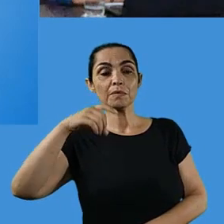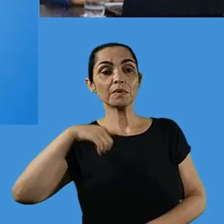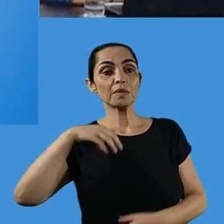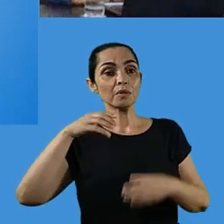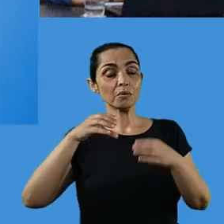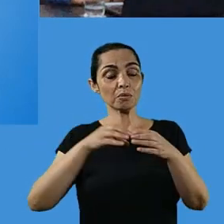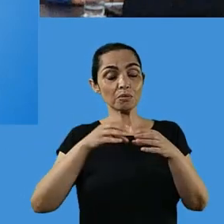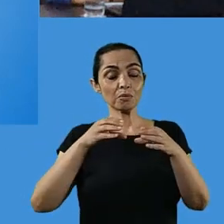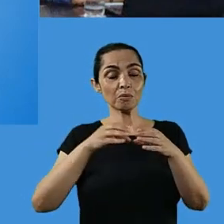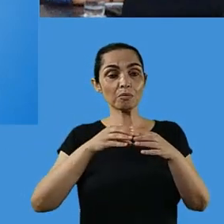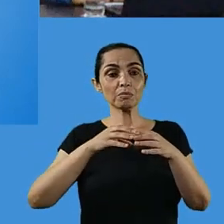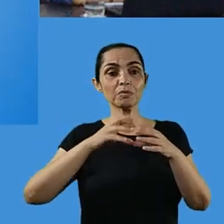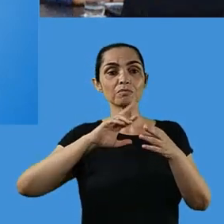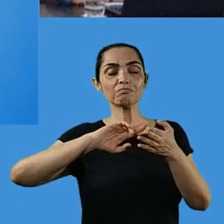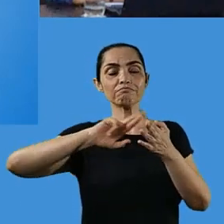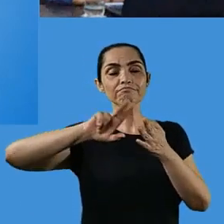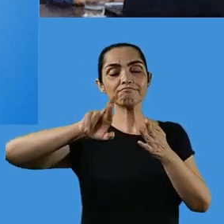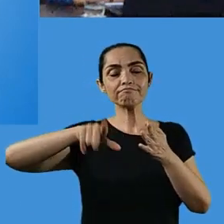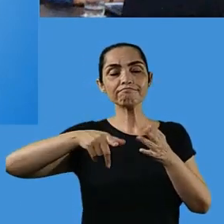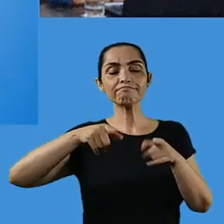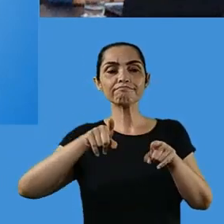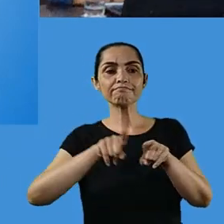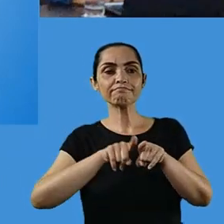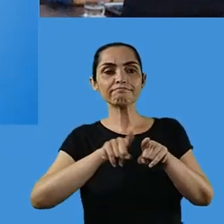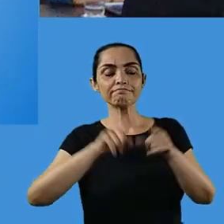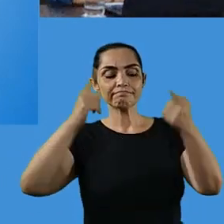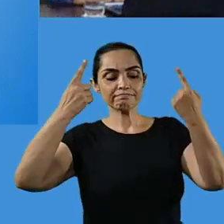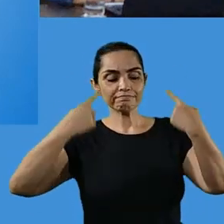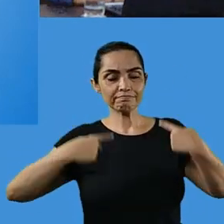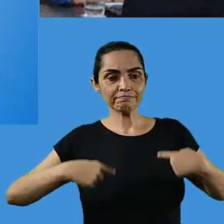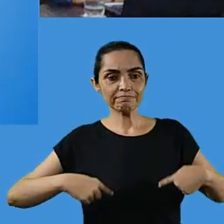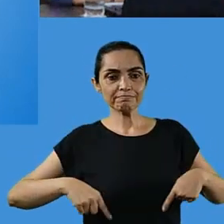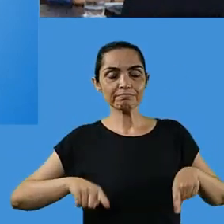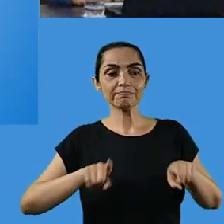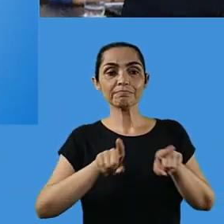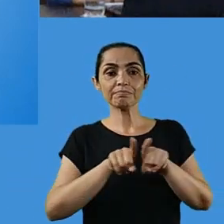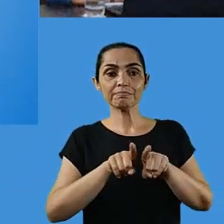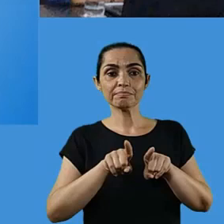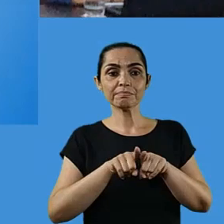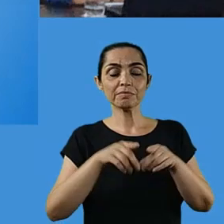grupo Nureg, Núcleo Ético, Racial e Gênero.